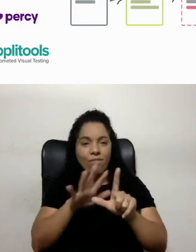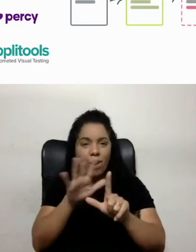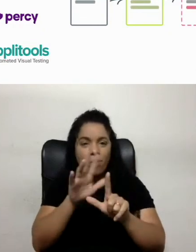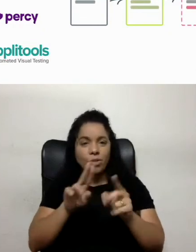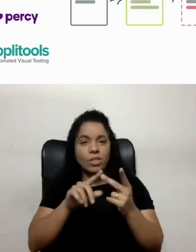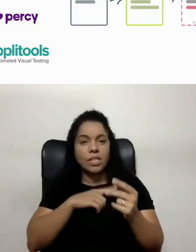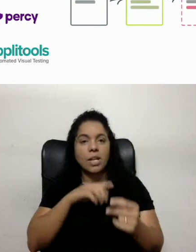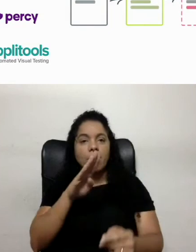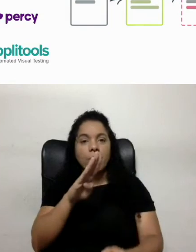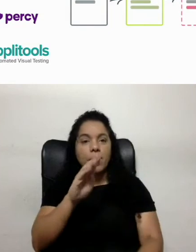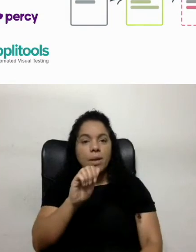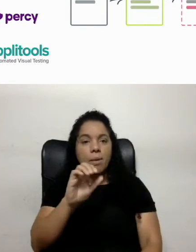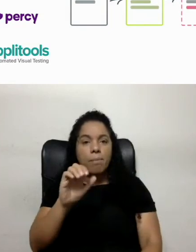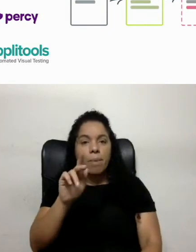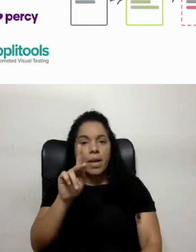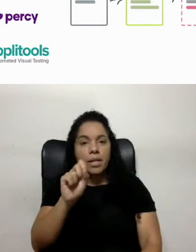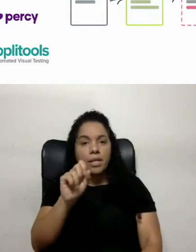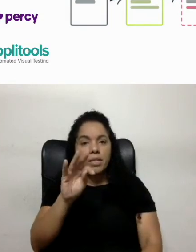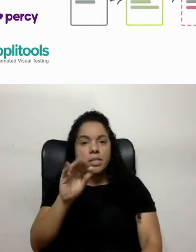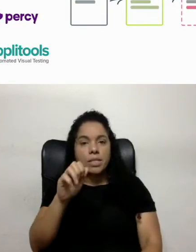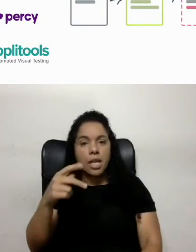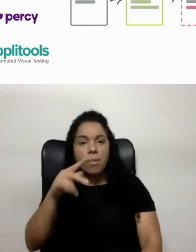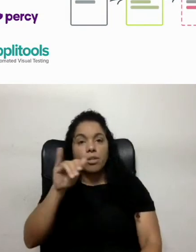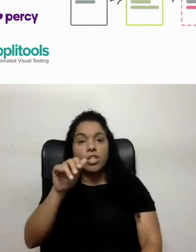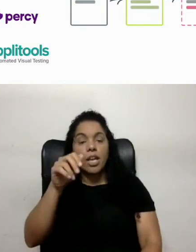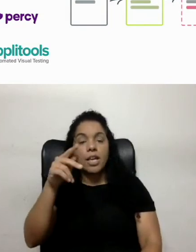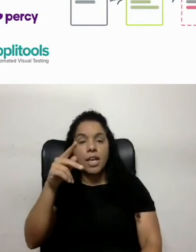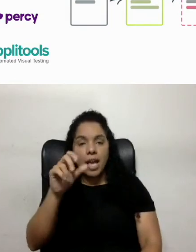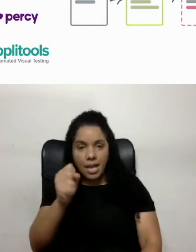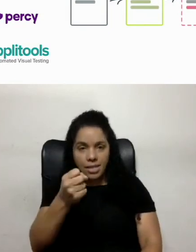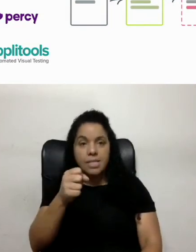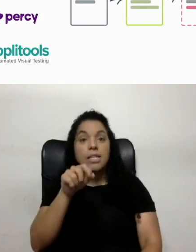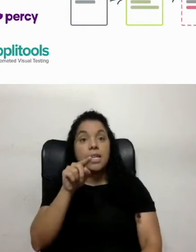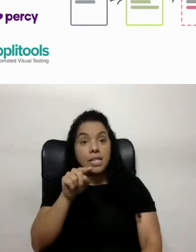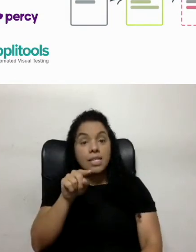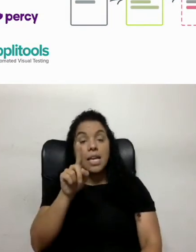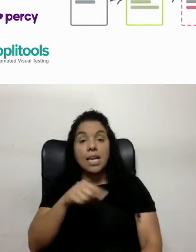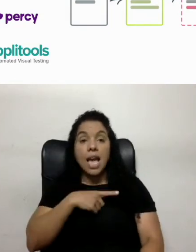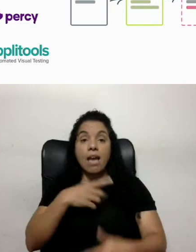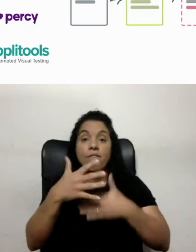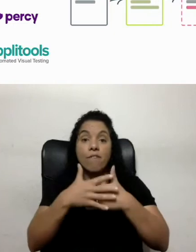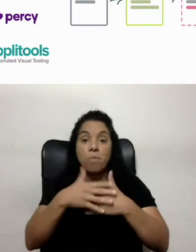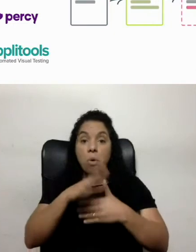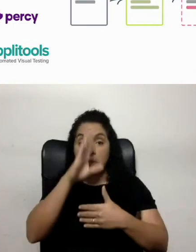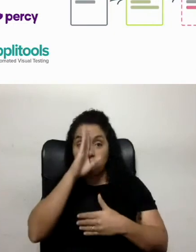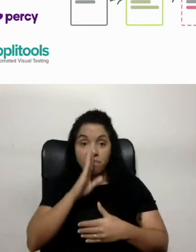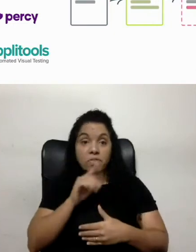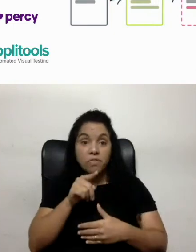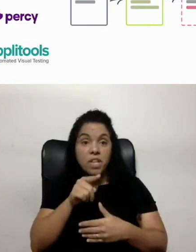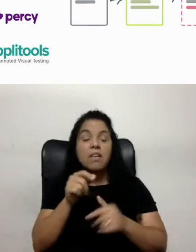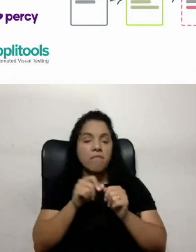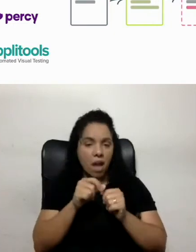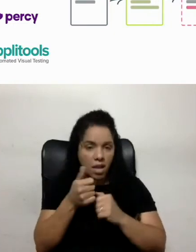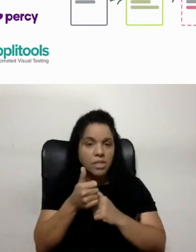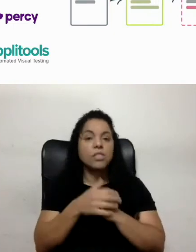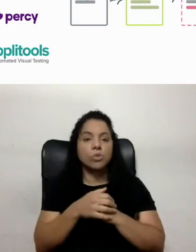a Backstation JS, que é um framework aqui que é, ele é free, tá? Ele faz justamente isso, então,